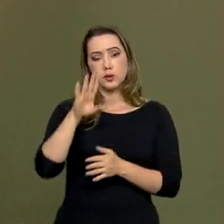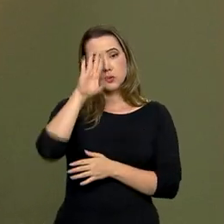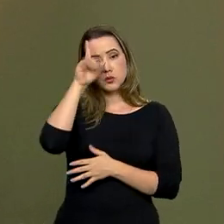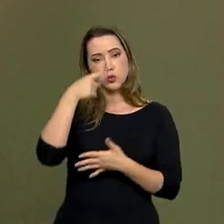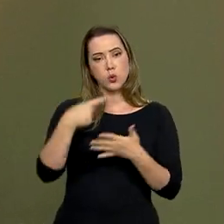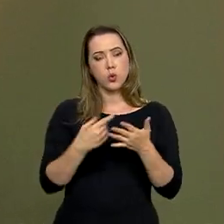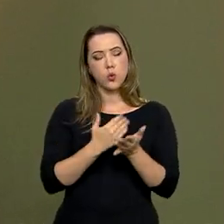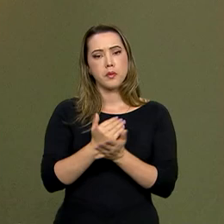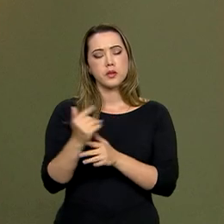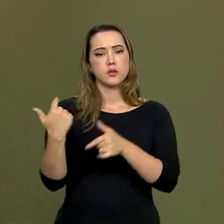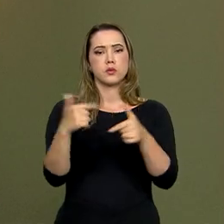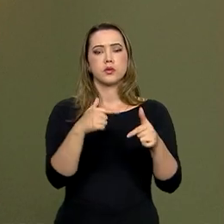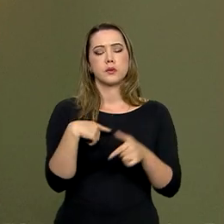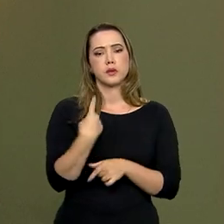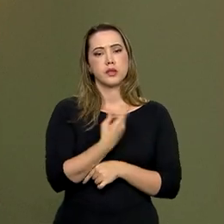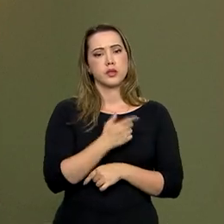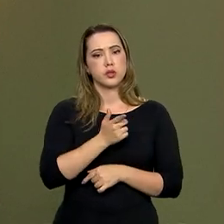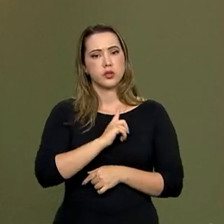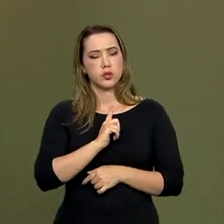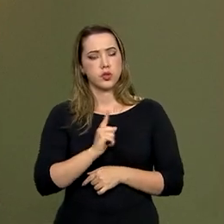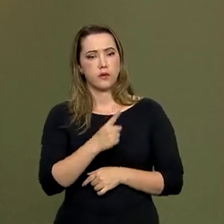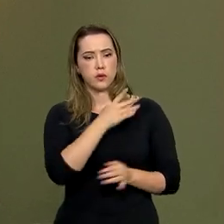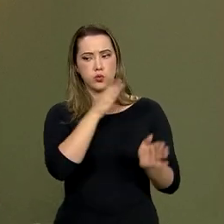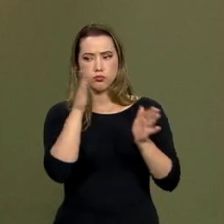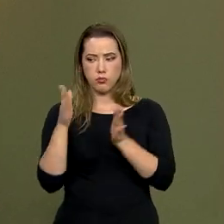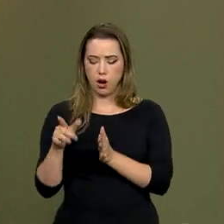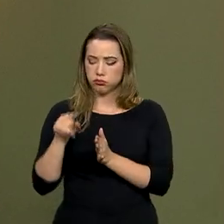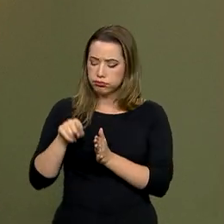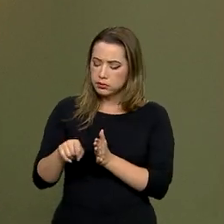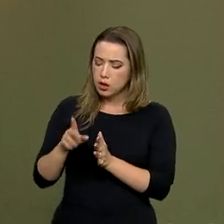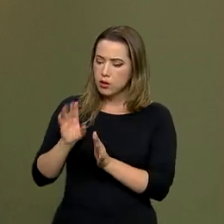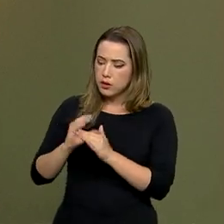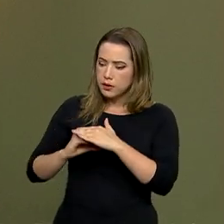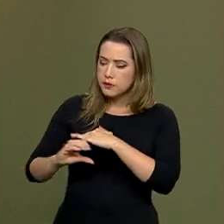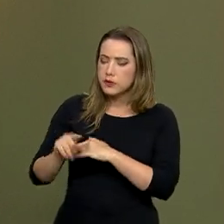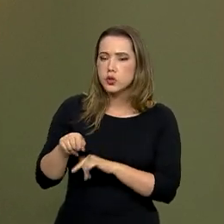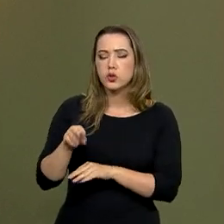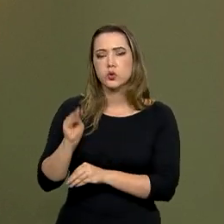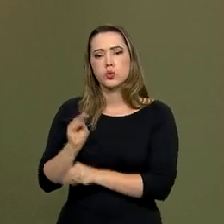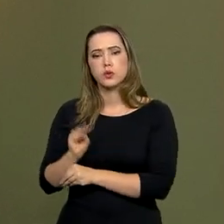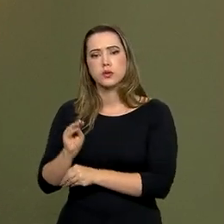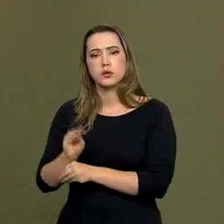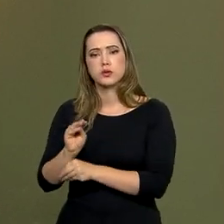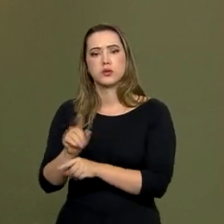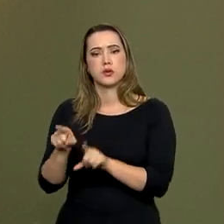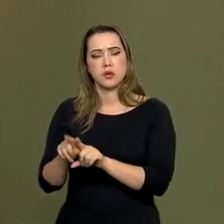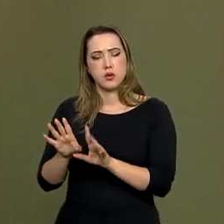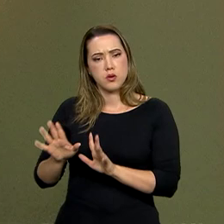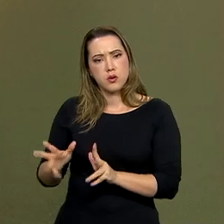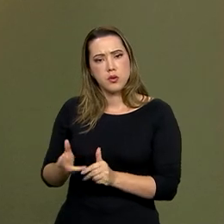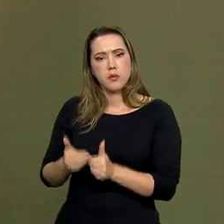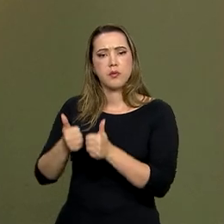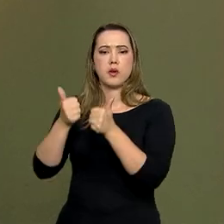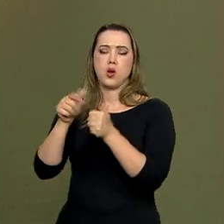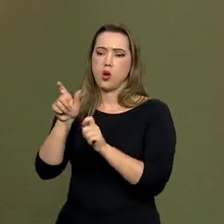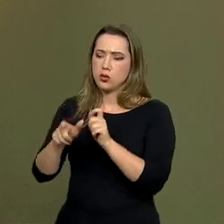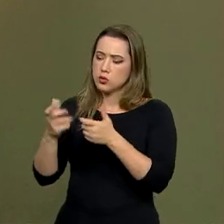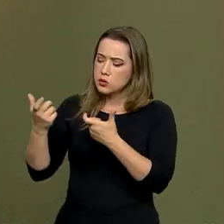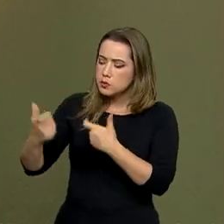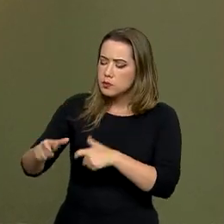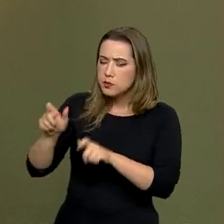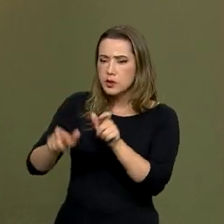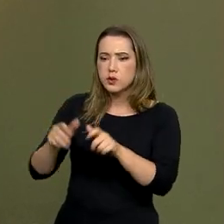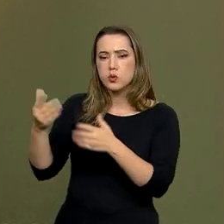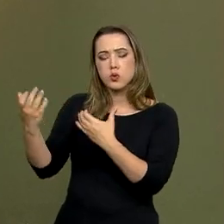primeiras ações que nós fizemos foi, de um lado, investir na recuperação da autoestima dos servidores, que